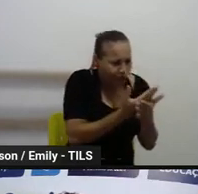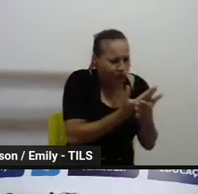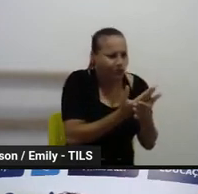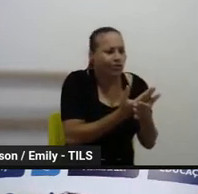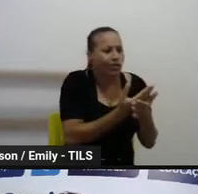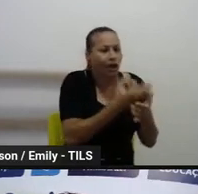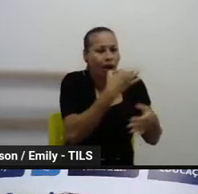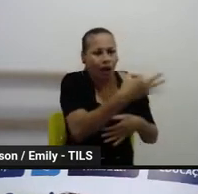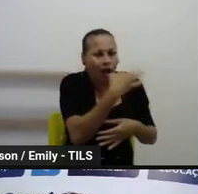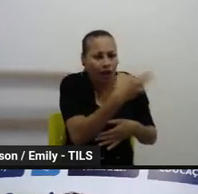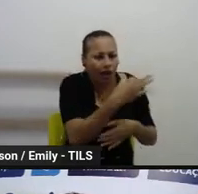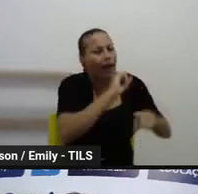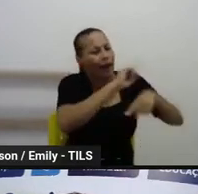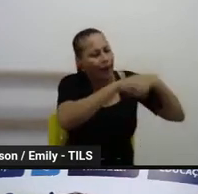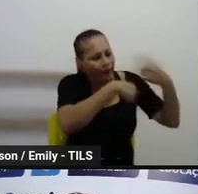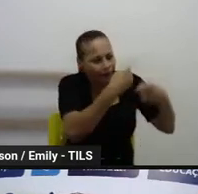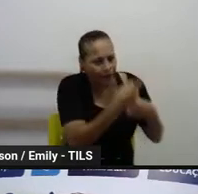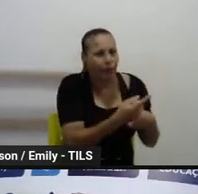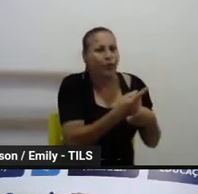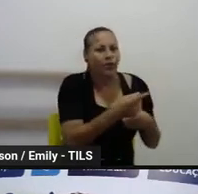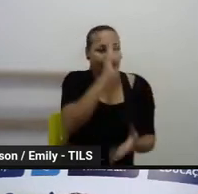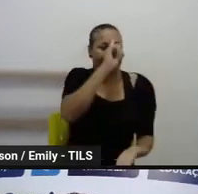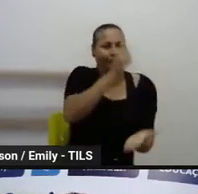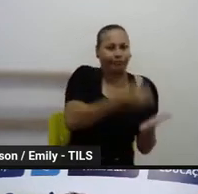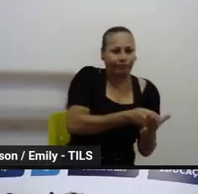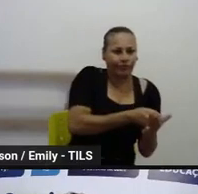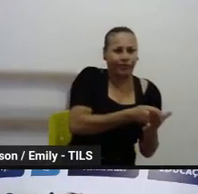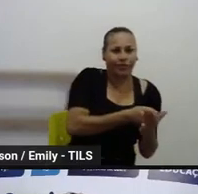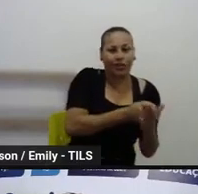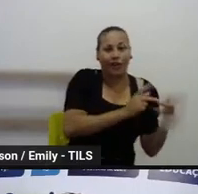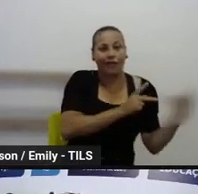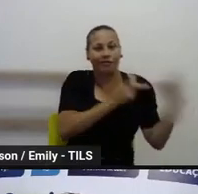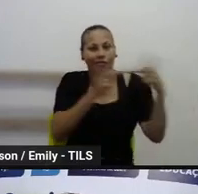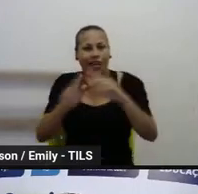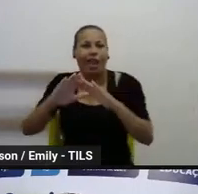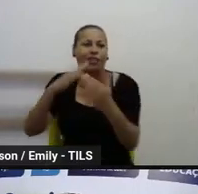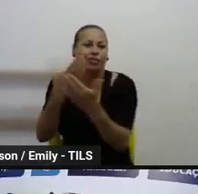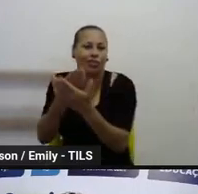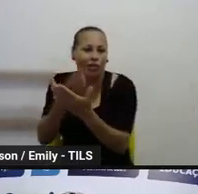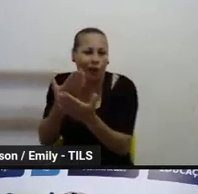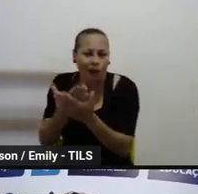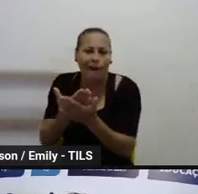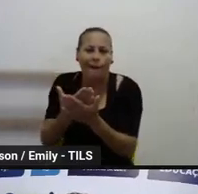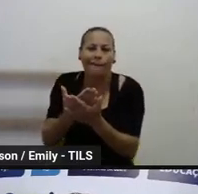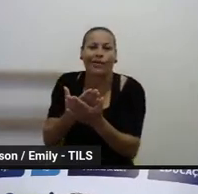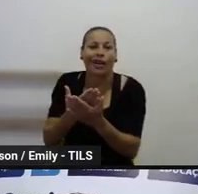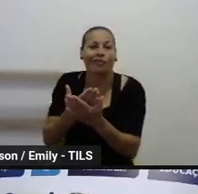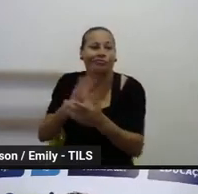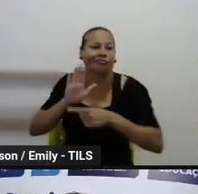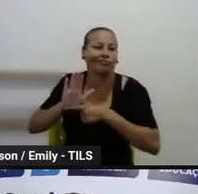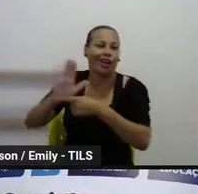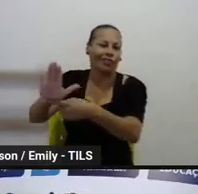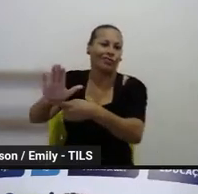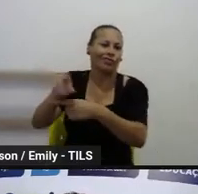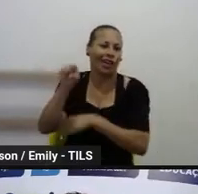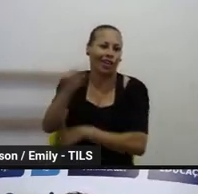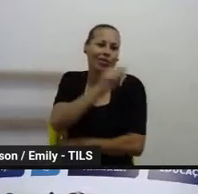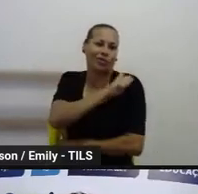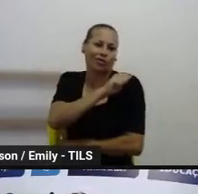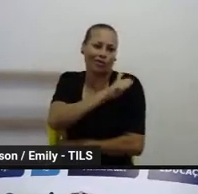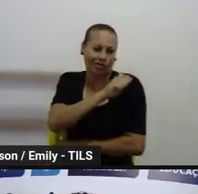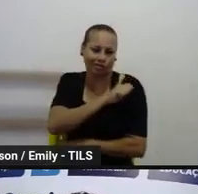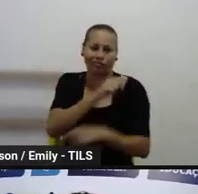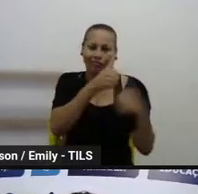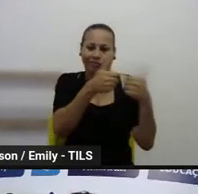níveis de aprendizagem, porque a gente sabe que as crianças estarão em diferentes níveis de aprendizagem, independente do ano que ela